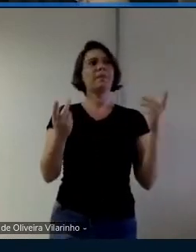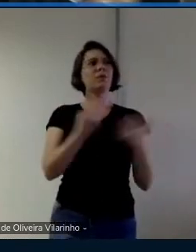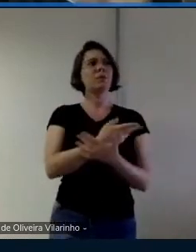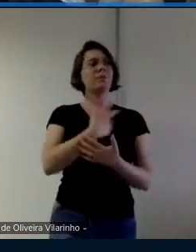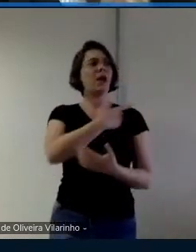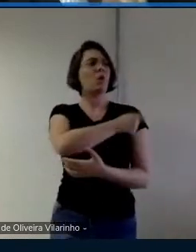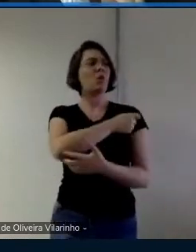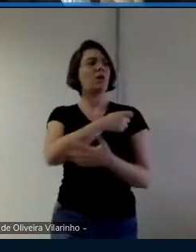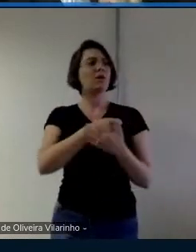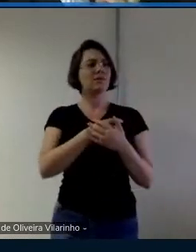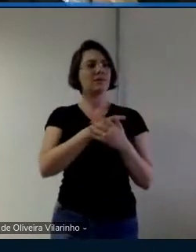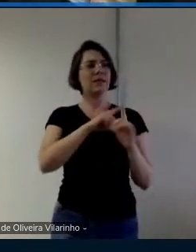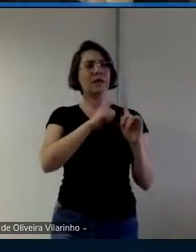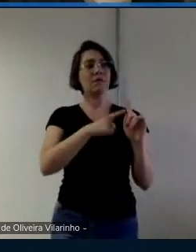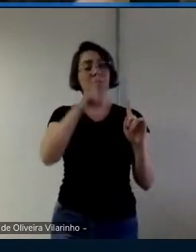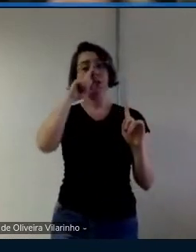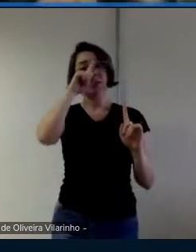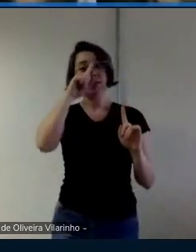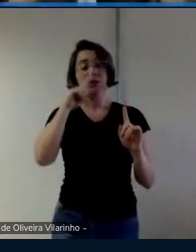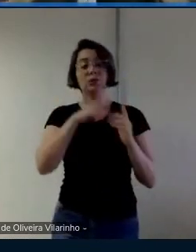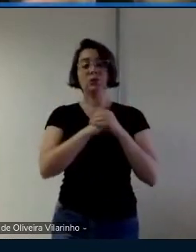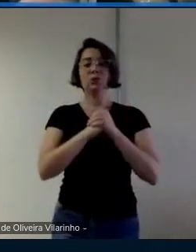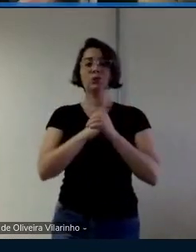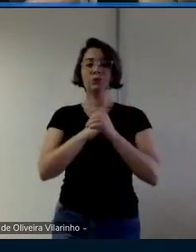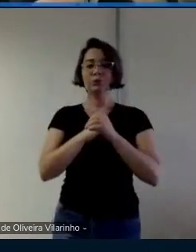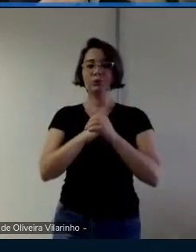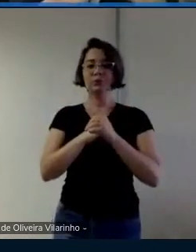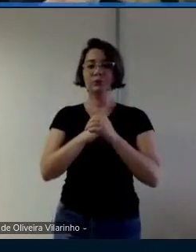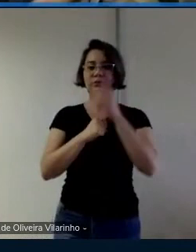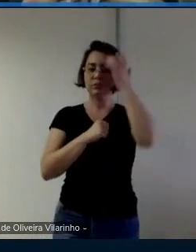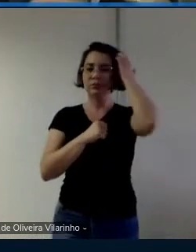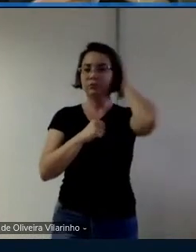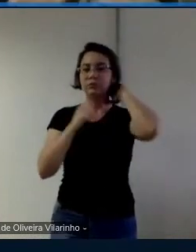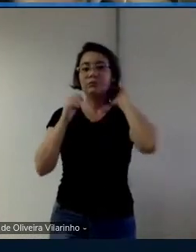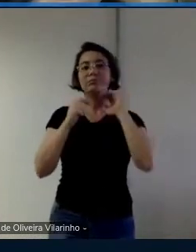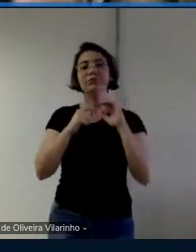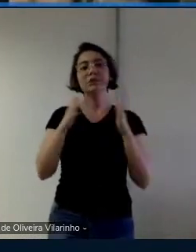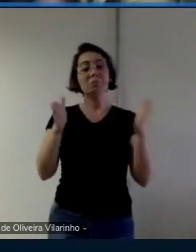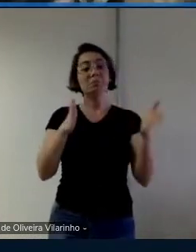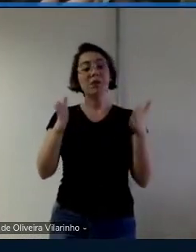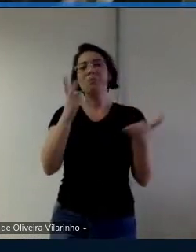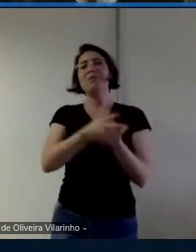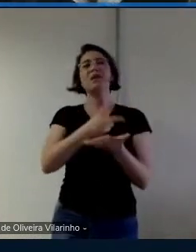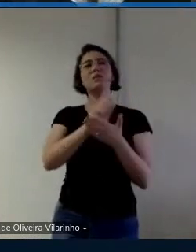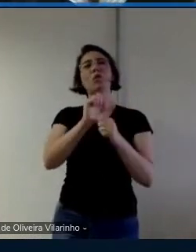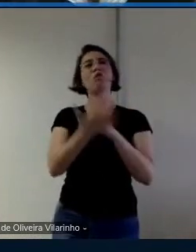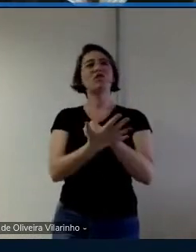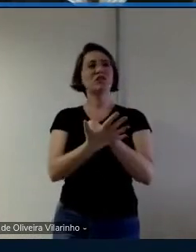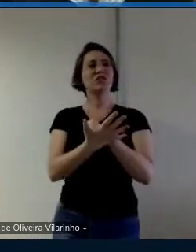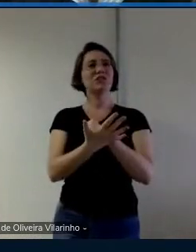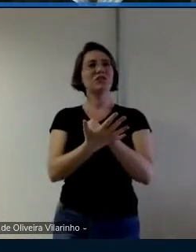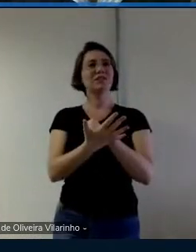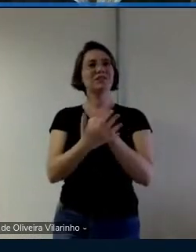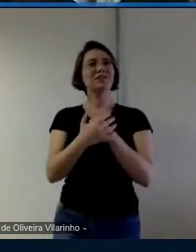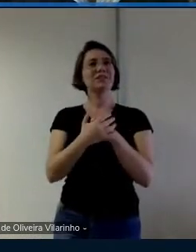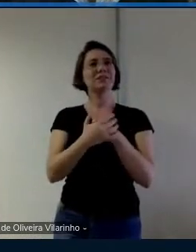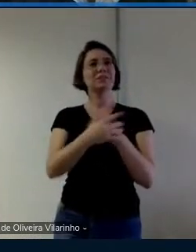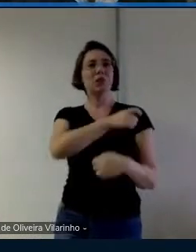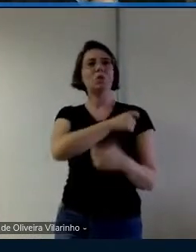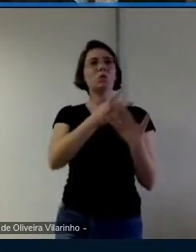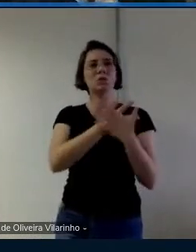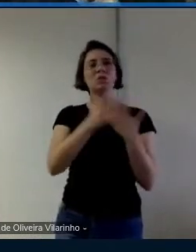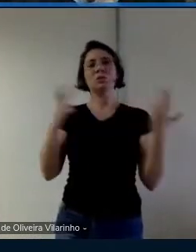gravidez de risco e assim justamente na época da covid foi foi uma questão assim nossa bem